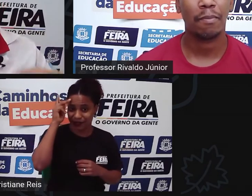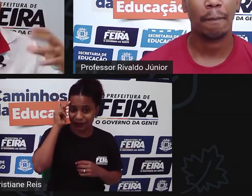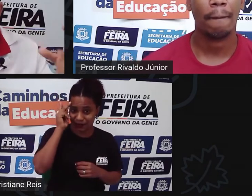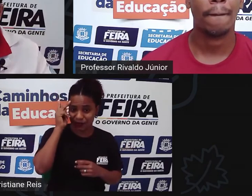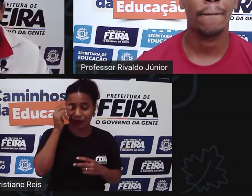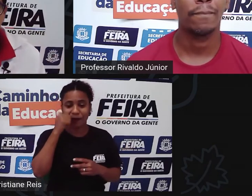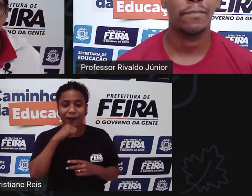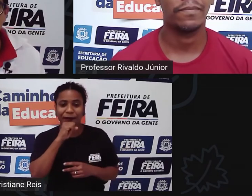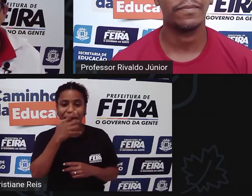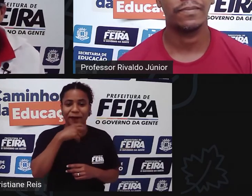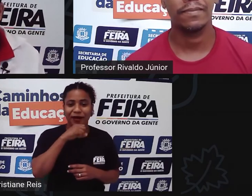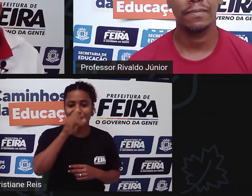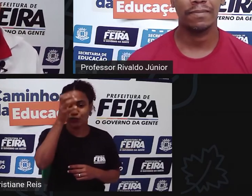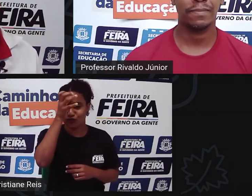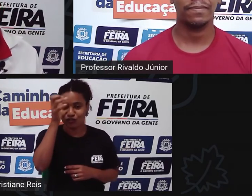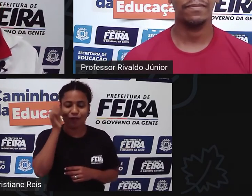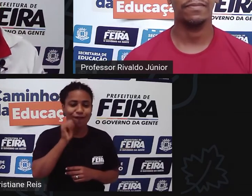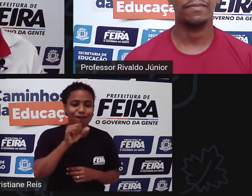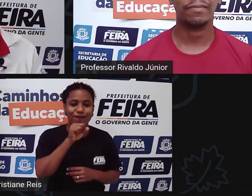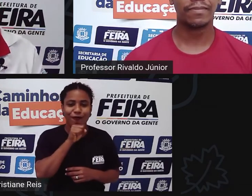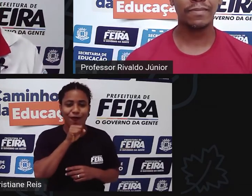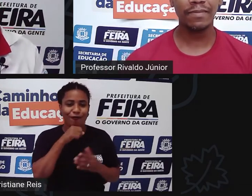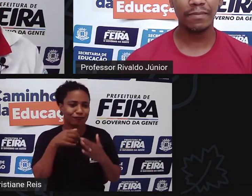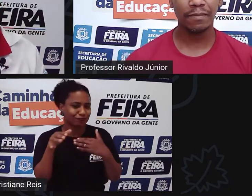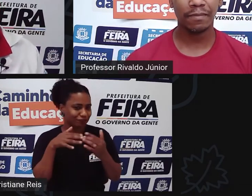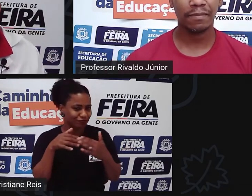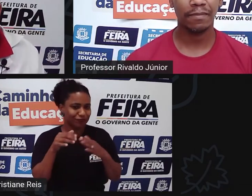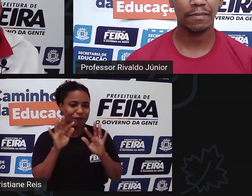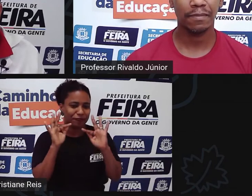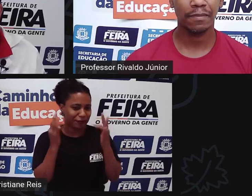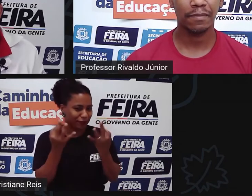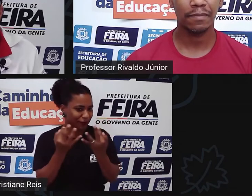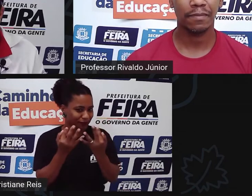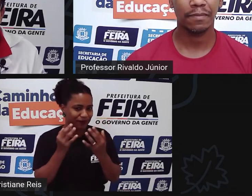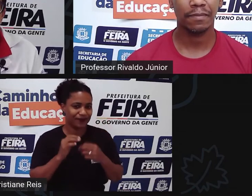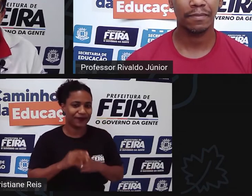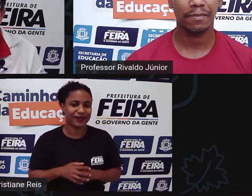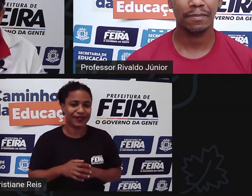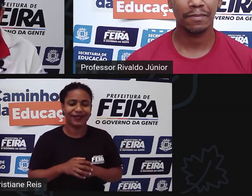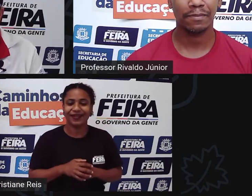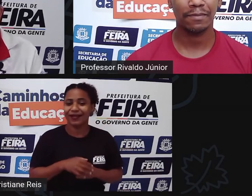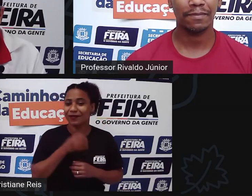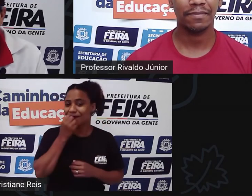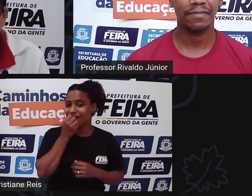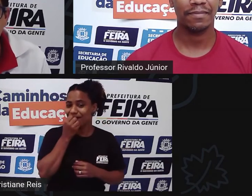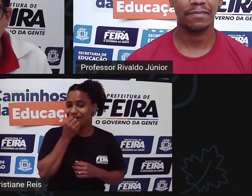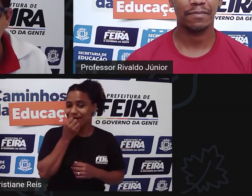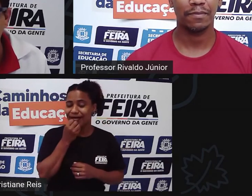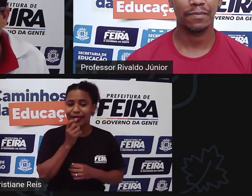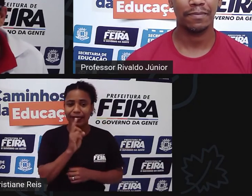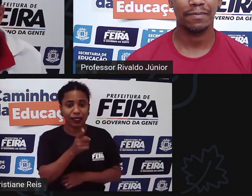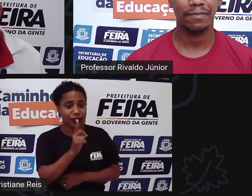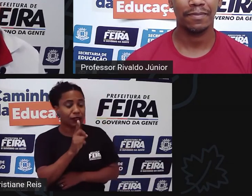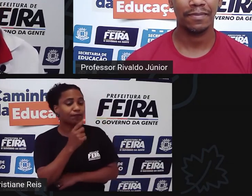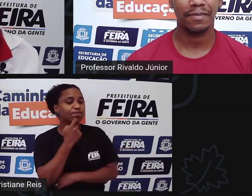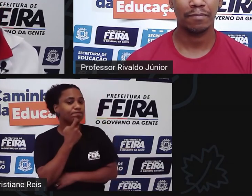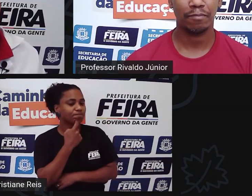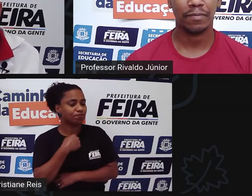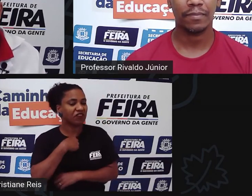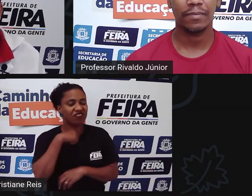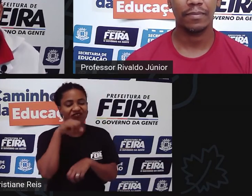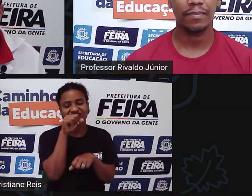ou o pai um tio uma tia uma mãe uma avó do aluno e aí ela falou opa estou sedentário estou sedentária